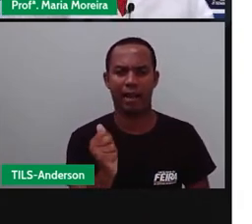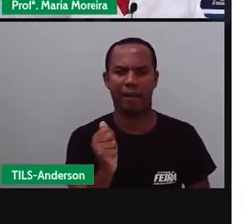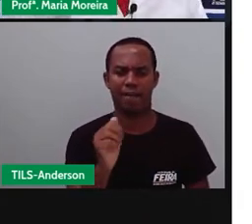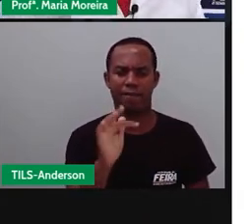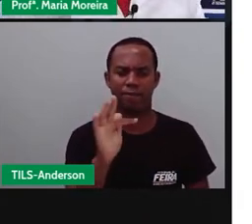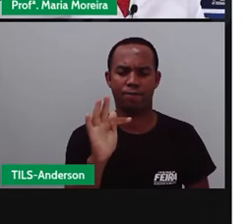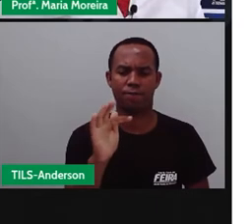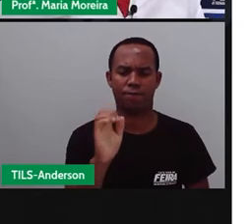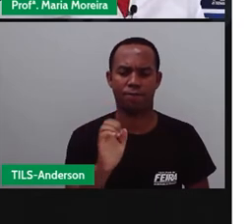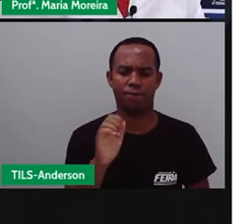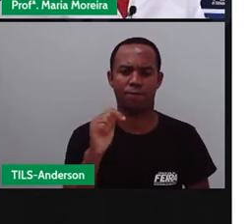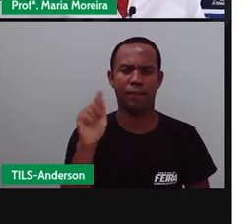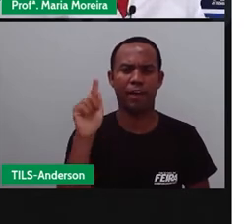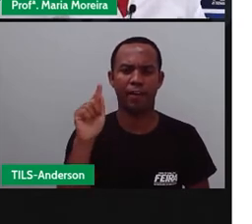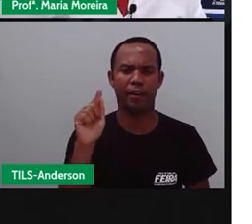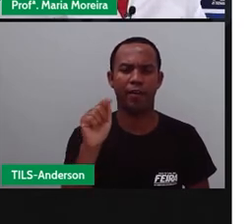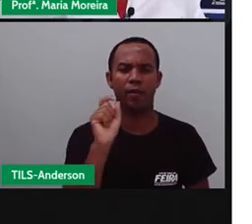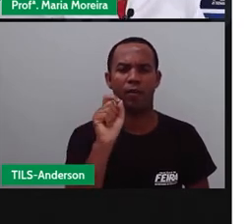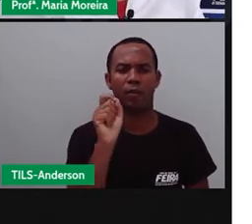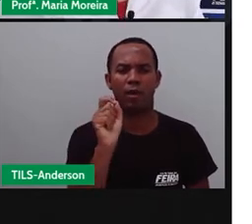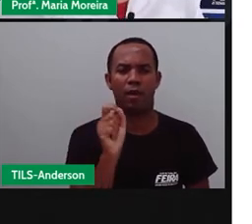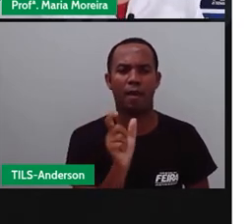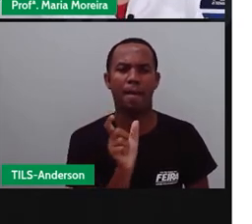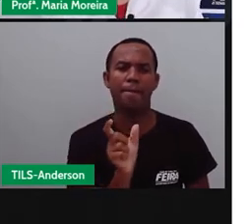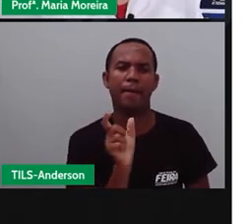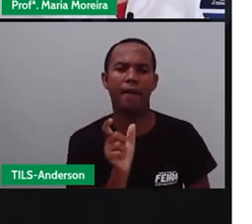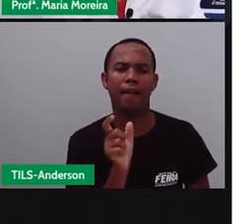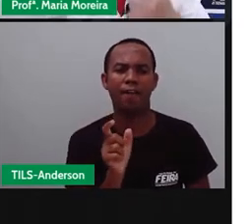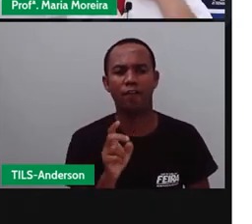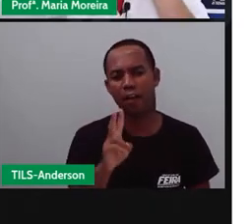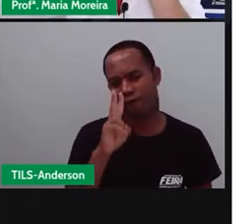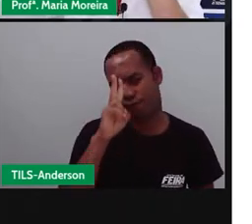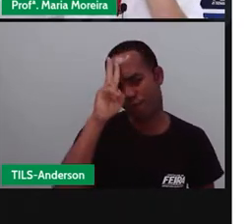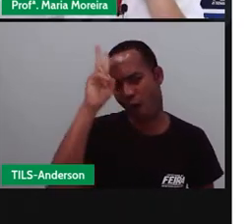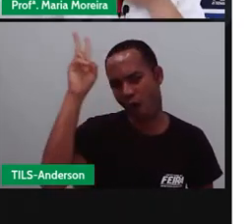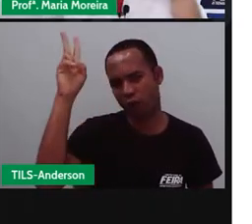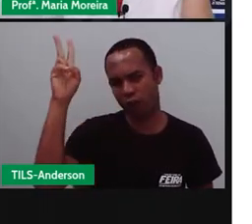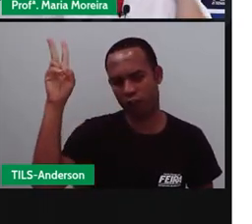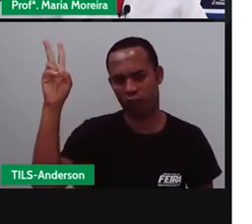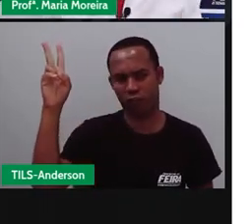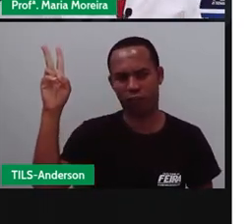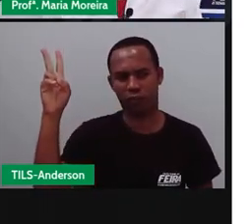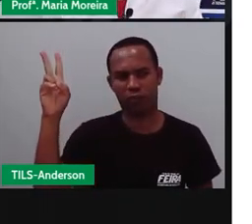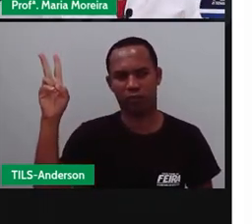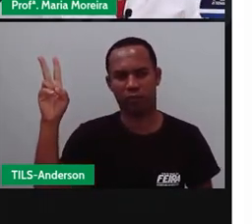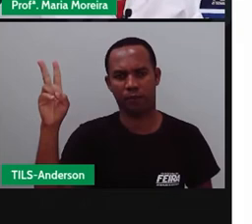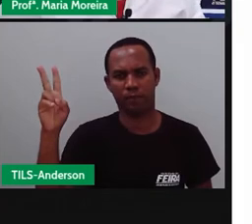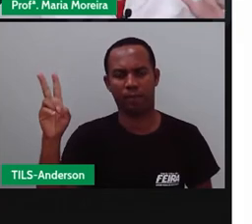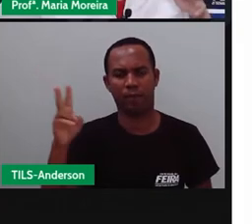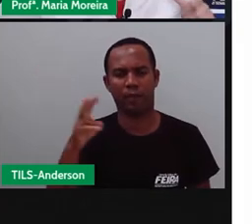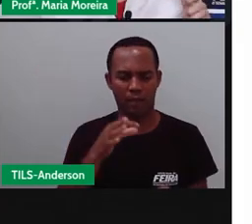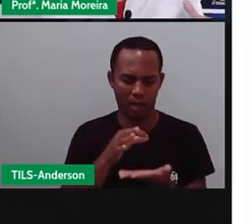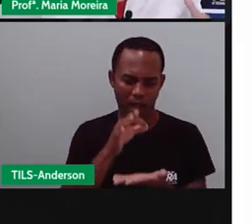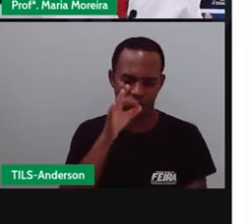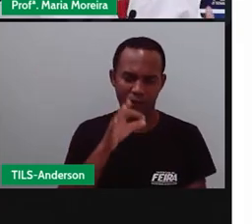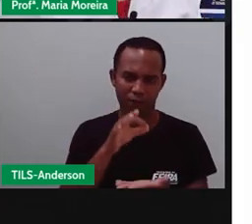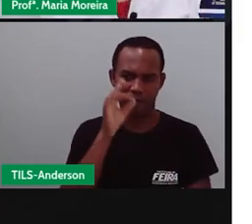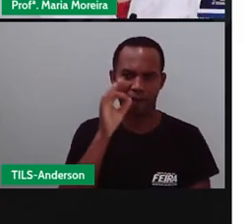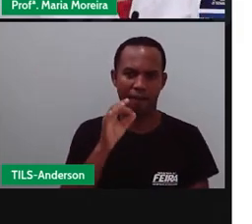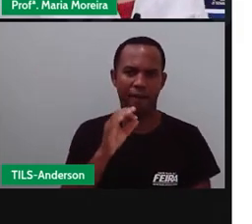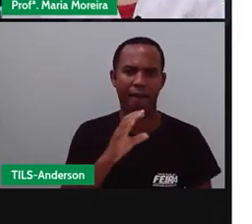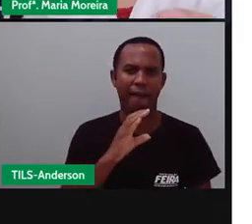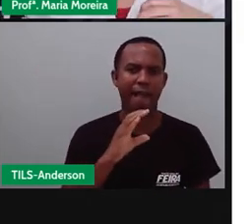sílaba que ela é mais forte, né? E aí lembra que a prova disse assim, olha, vamos fazer de conta que a está chamando café ou que a está lá no meio de uma